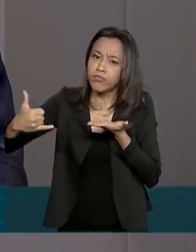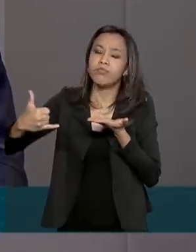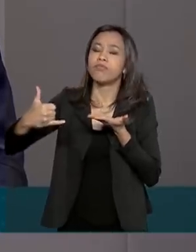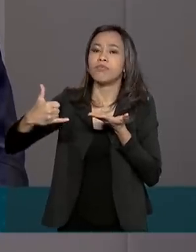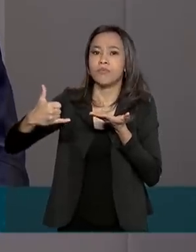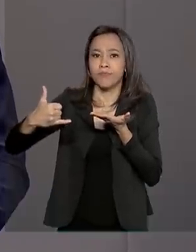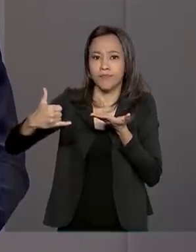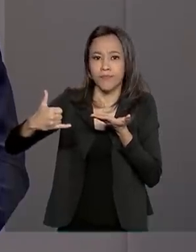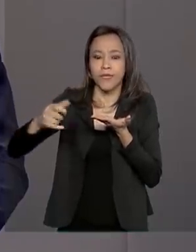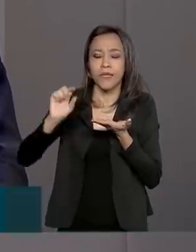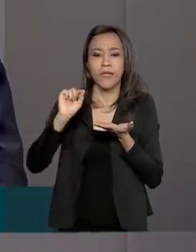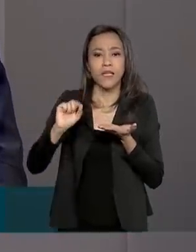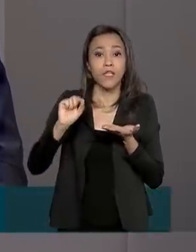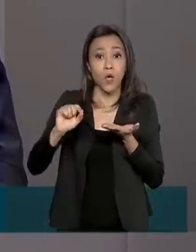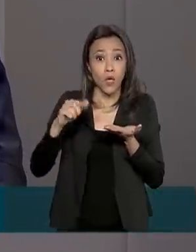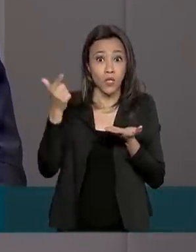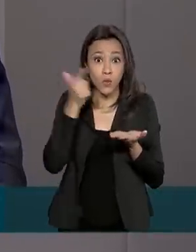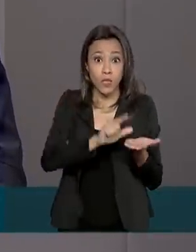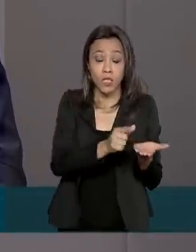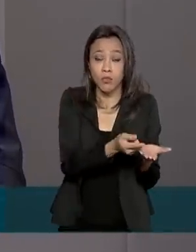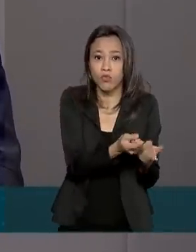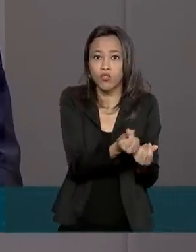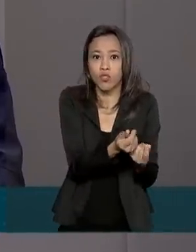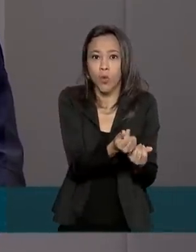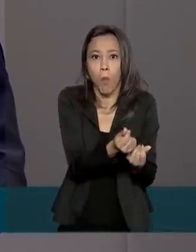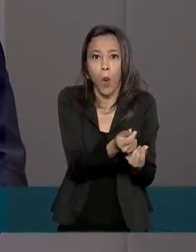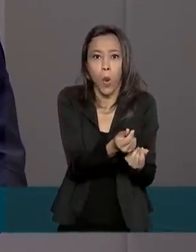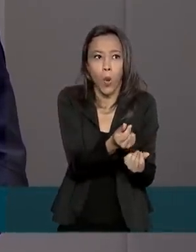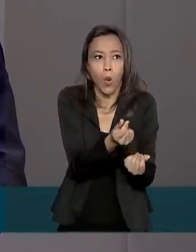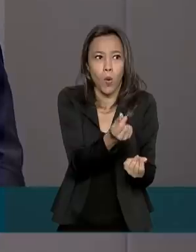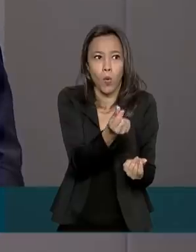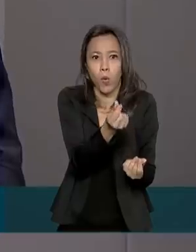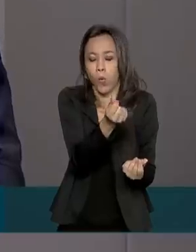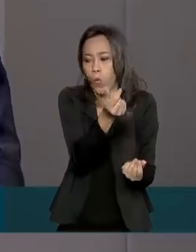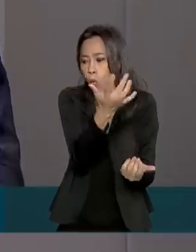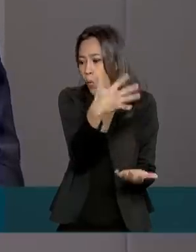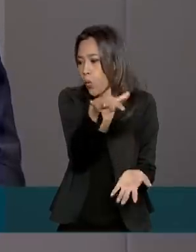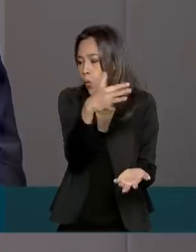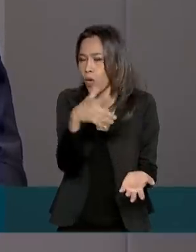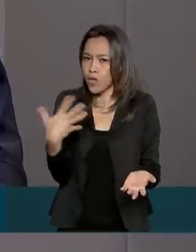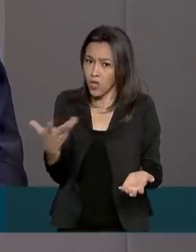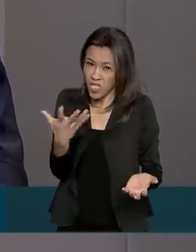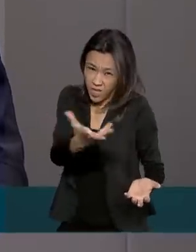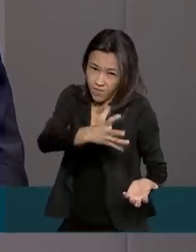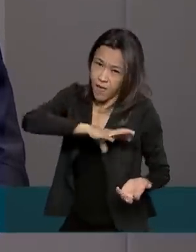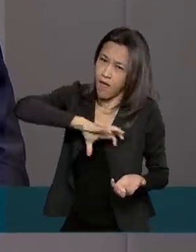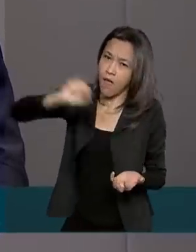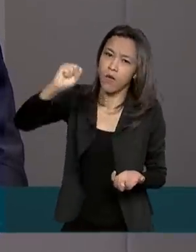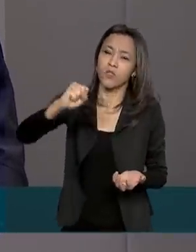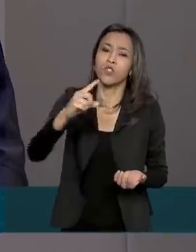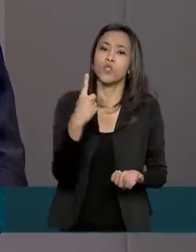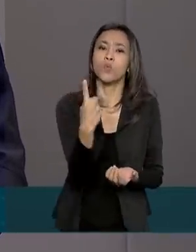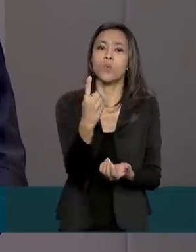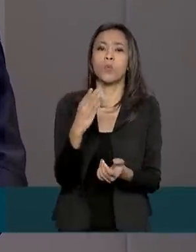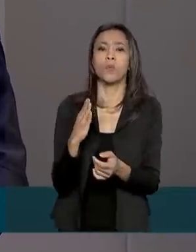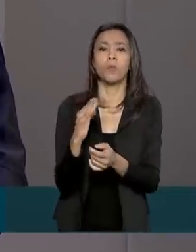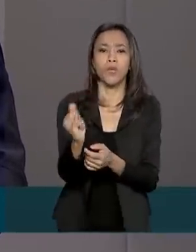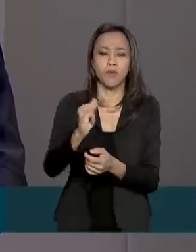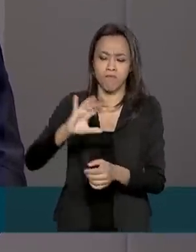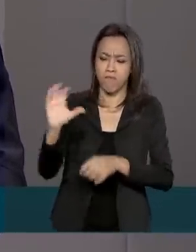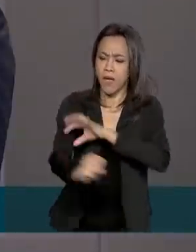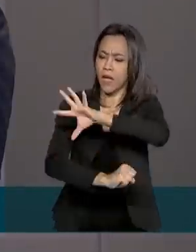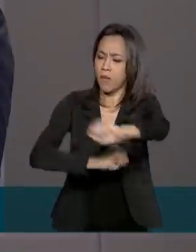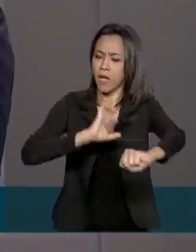E chegamos a cifras milionárias, pretendemos bater esse ano o recorde de um bilhão de bens